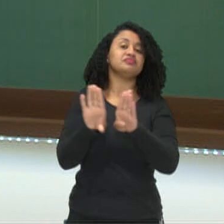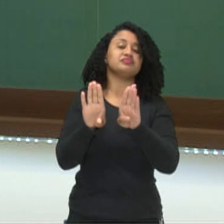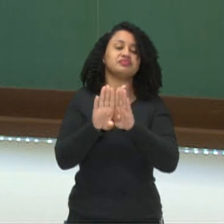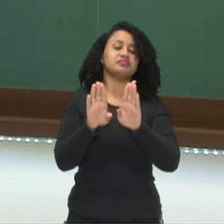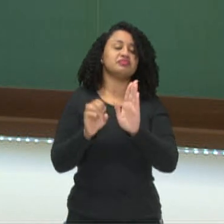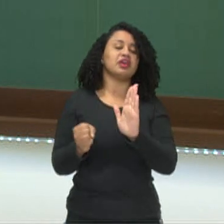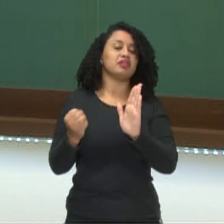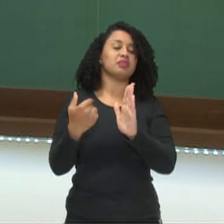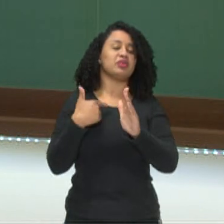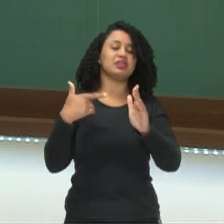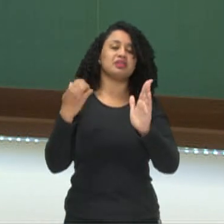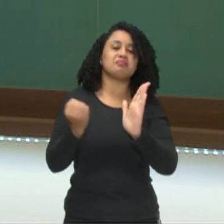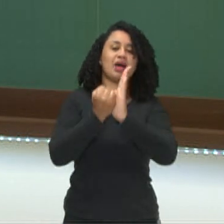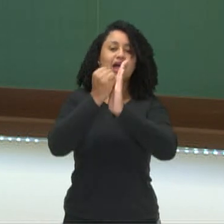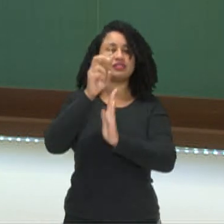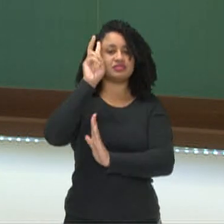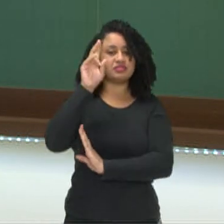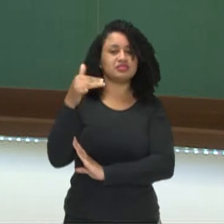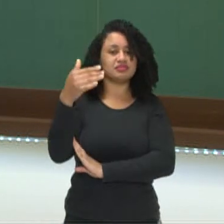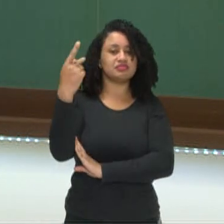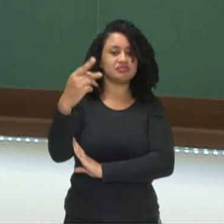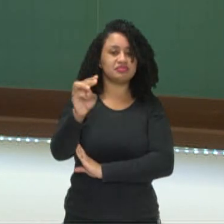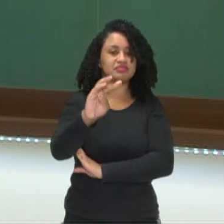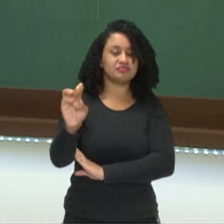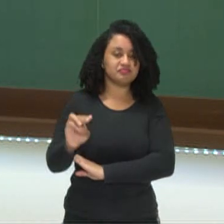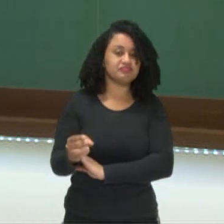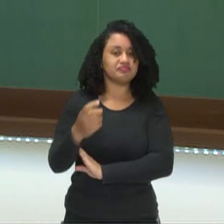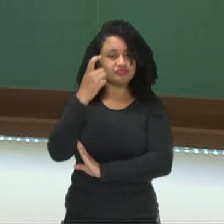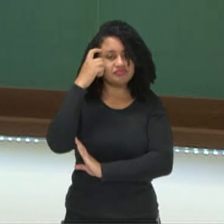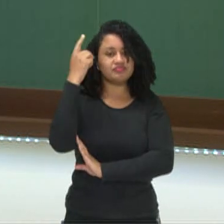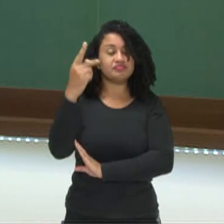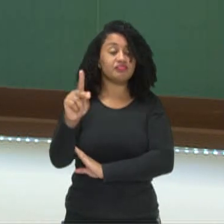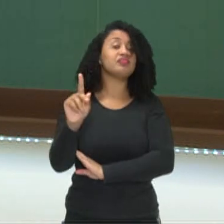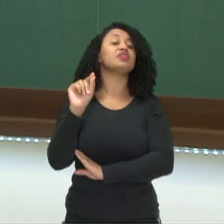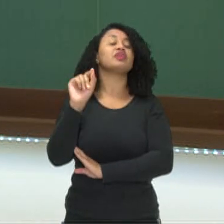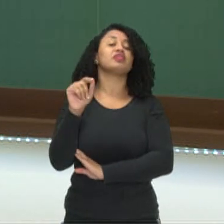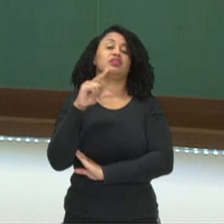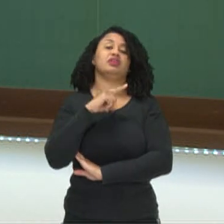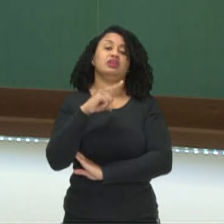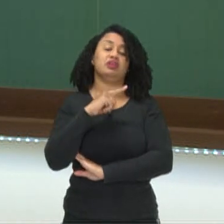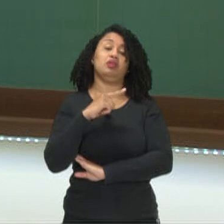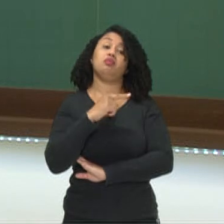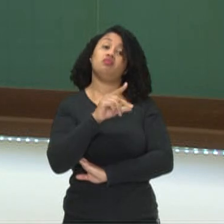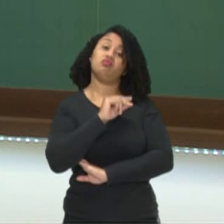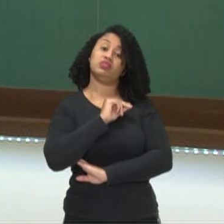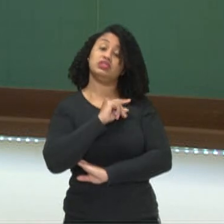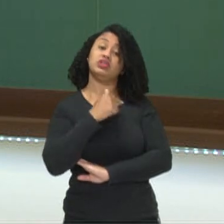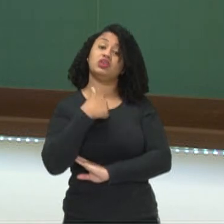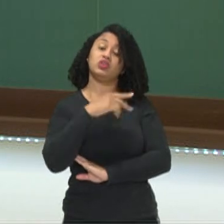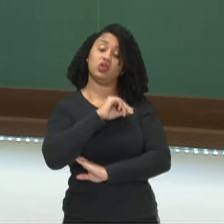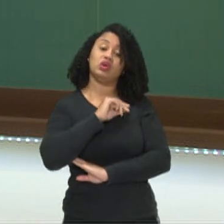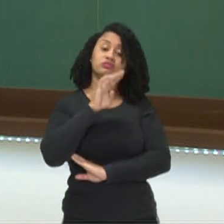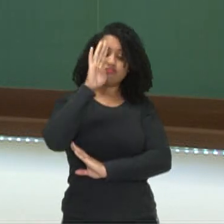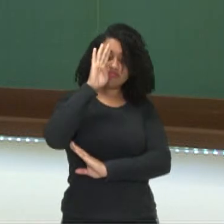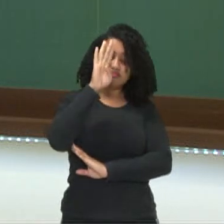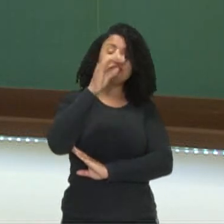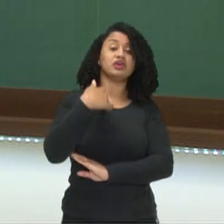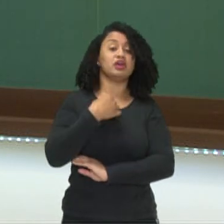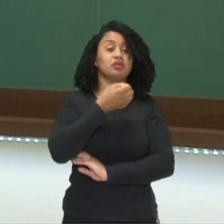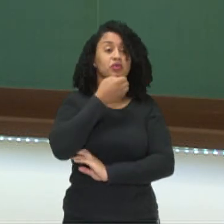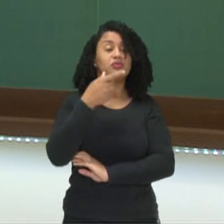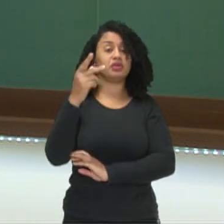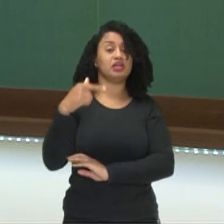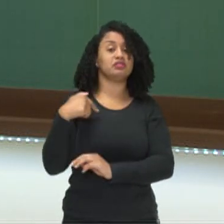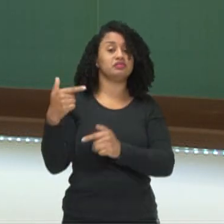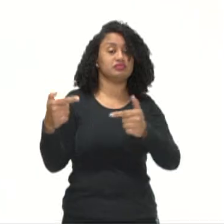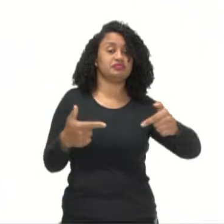um legado mesopotâmico, é uma invenção deles e isso dava larga vantagem militar, inclusive em campos de batalha.